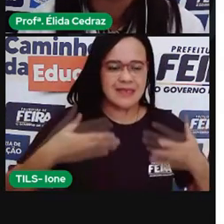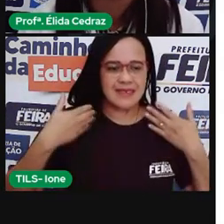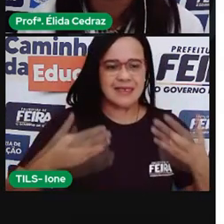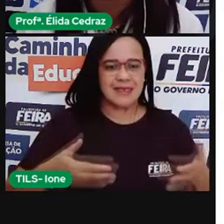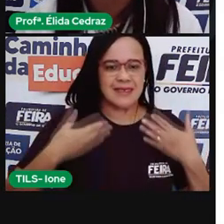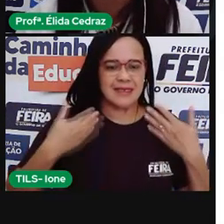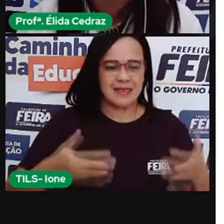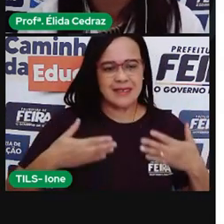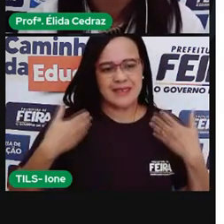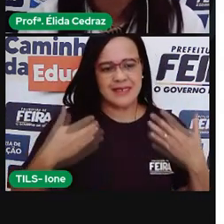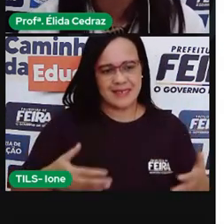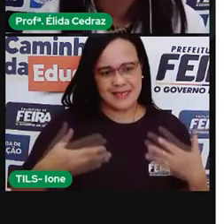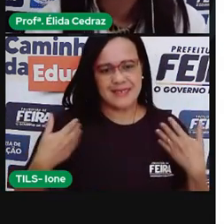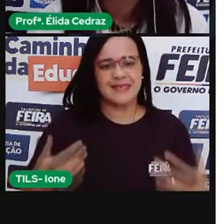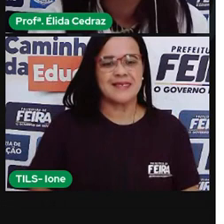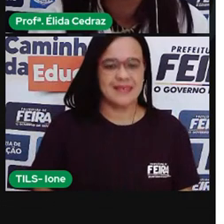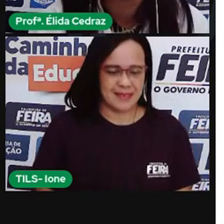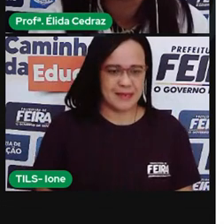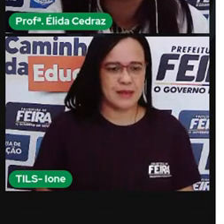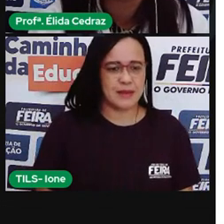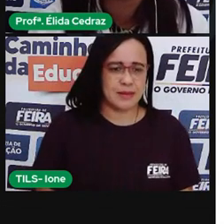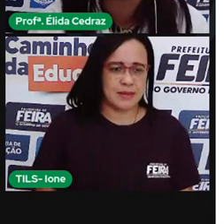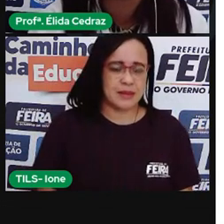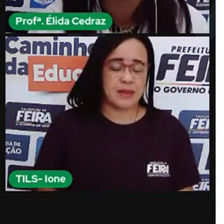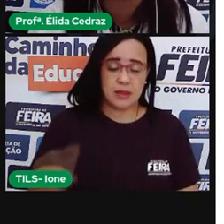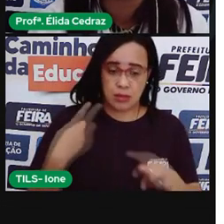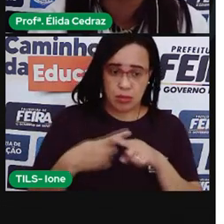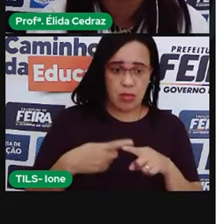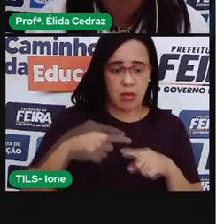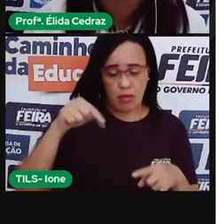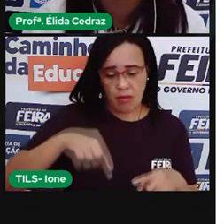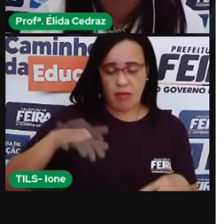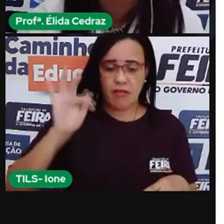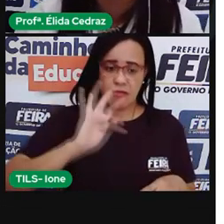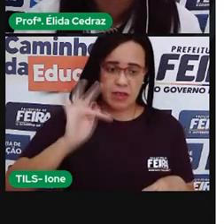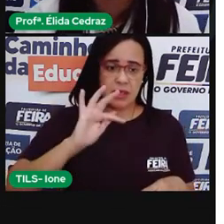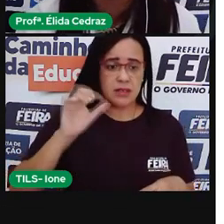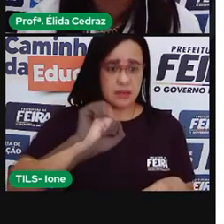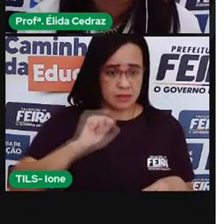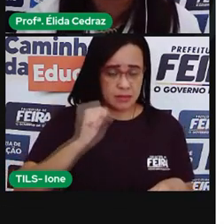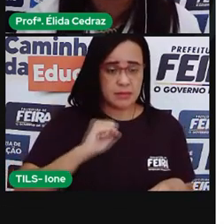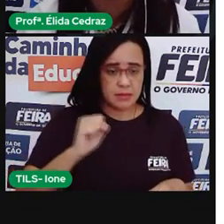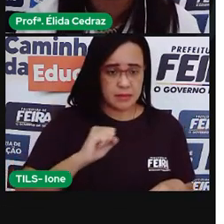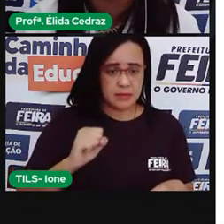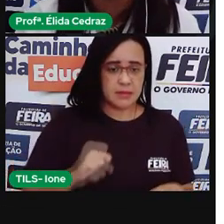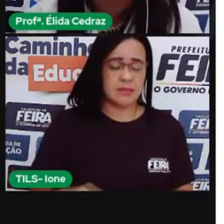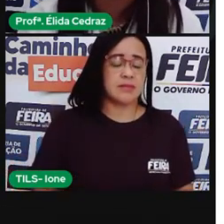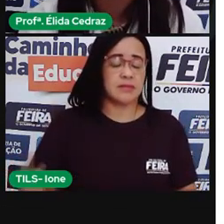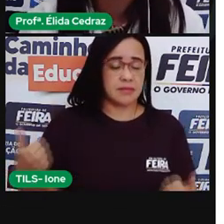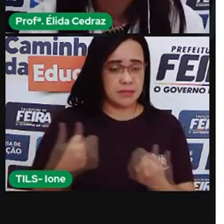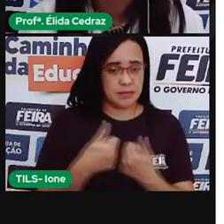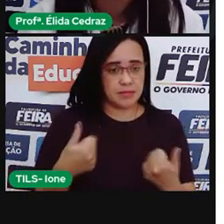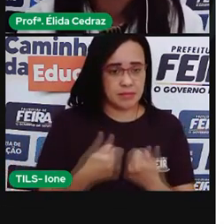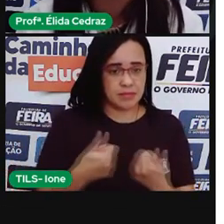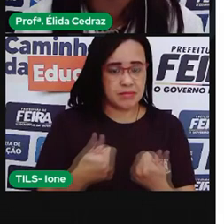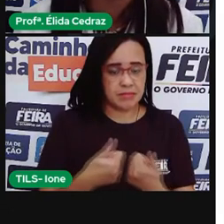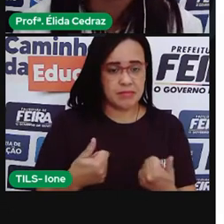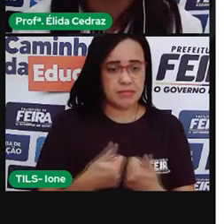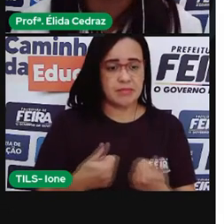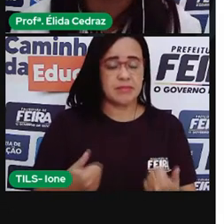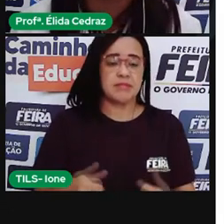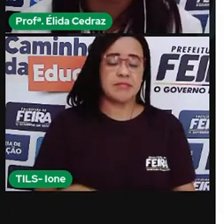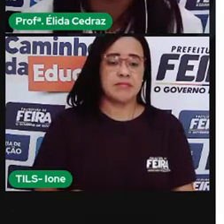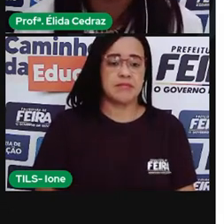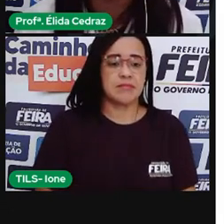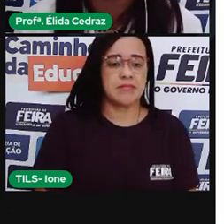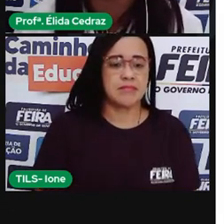agradável porque tanto nós aqui em Feira de Santana, que estamos próximo do litoral, quanto as outras cidades